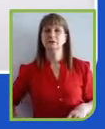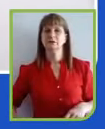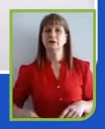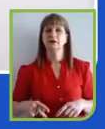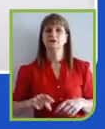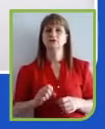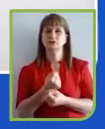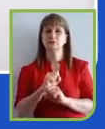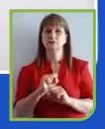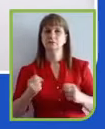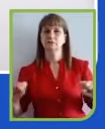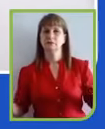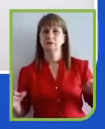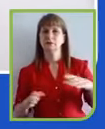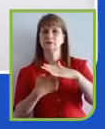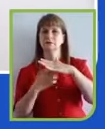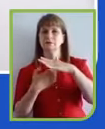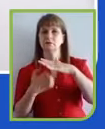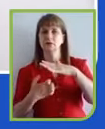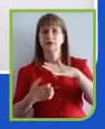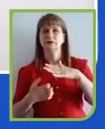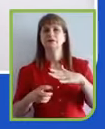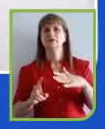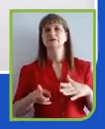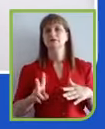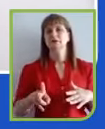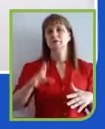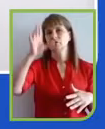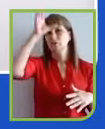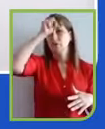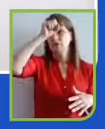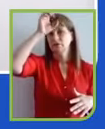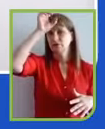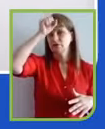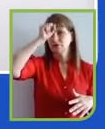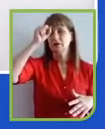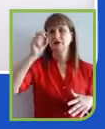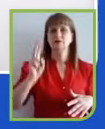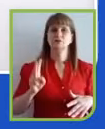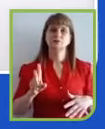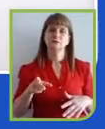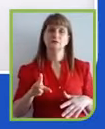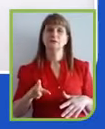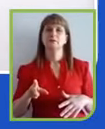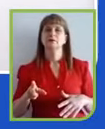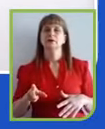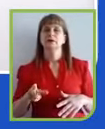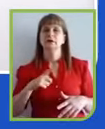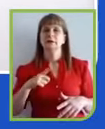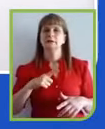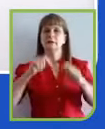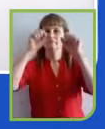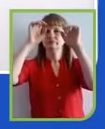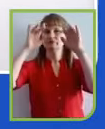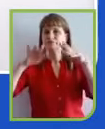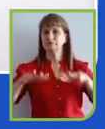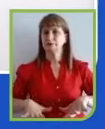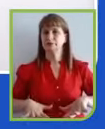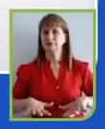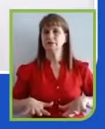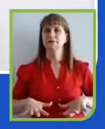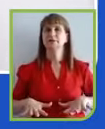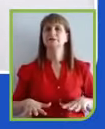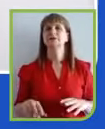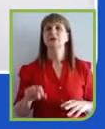aprendizado a cada uma dessas crises. Aliás, acho que sempre a nossa principal habilidade é conseguir lidar com essas